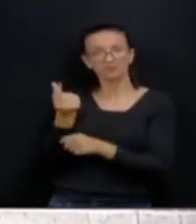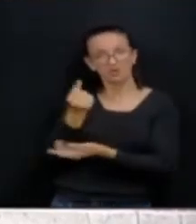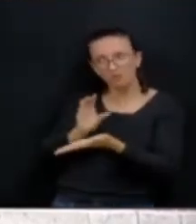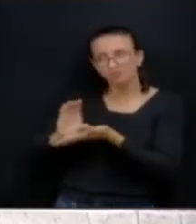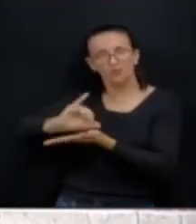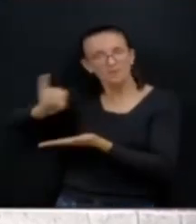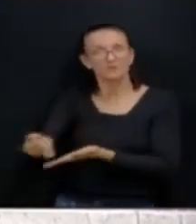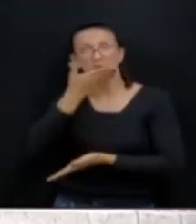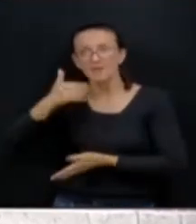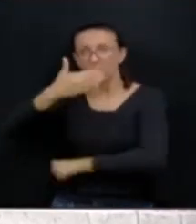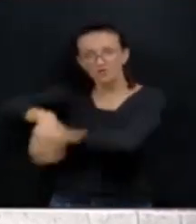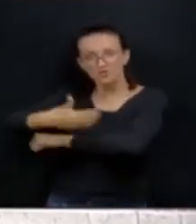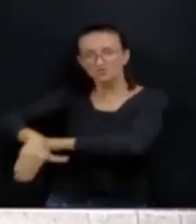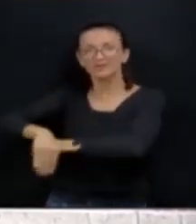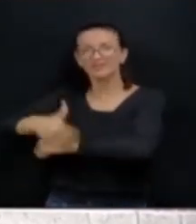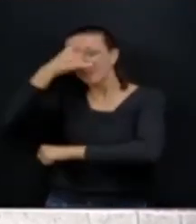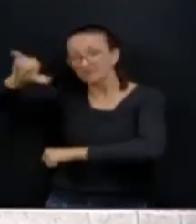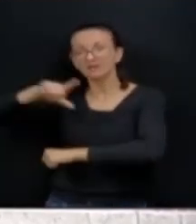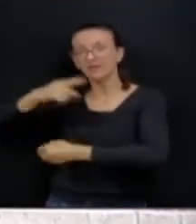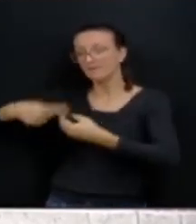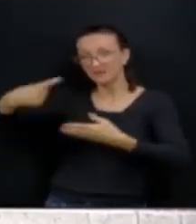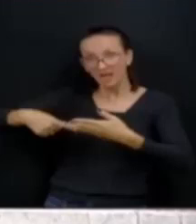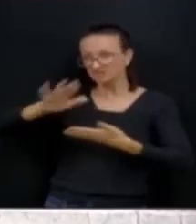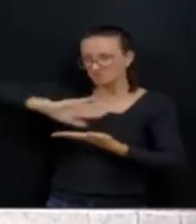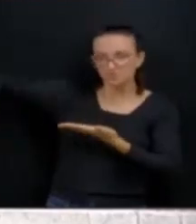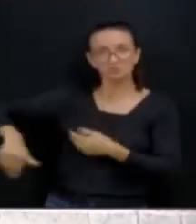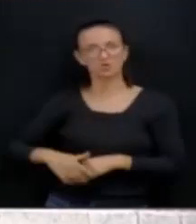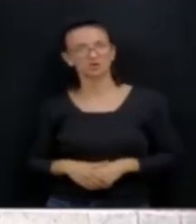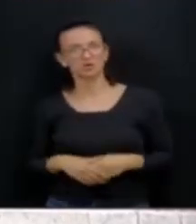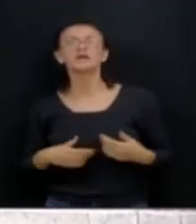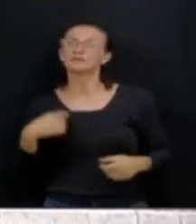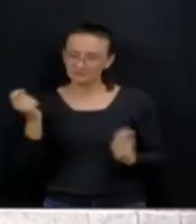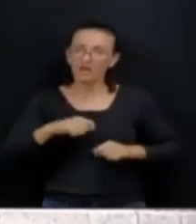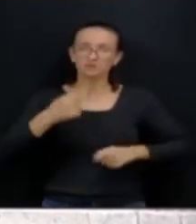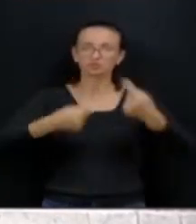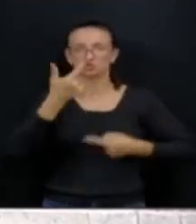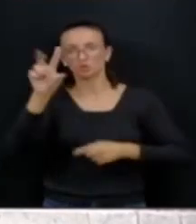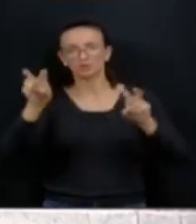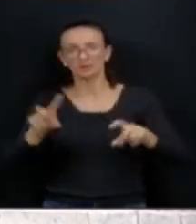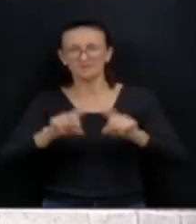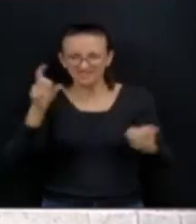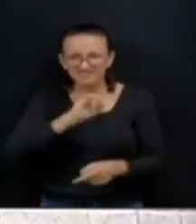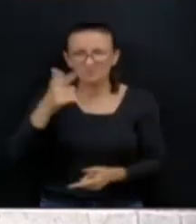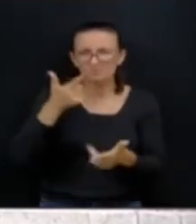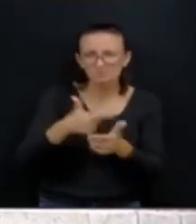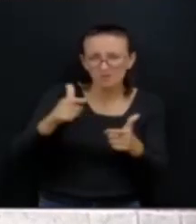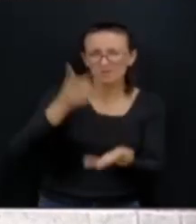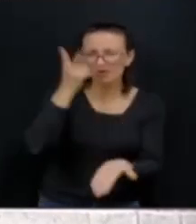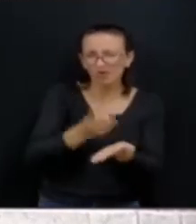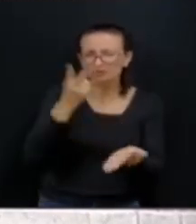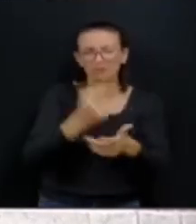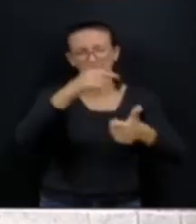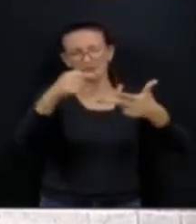as godovias e não ter o raio do pedágio, a gente discute outra coisa. Enquanto nós tivermos todos esses problemas enumerados, elencados